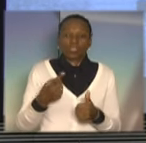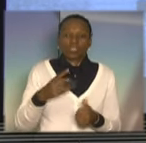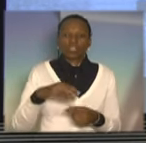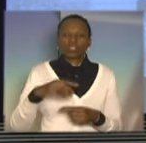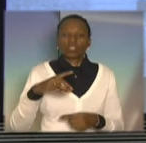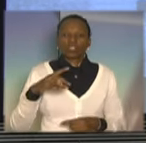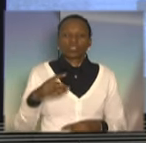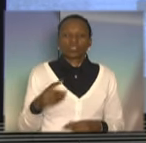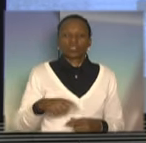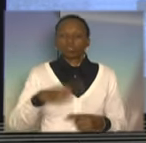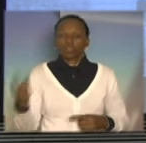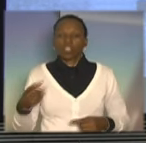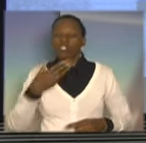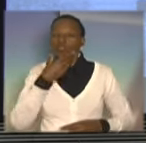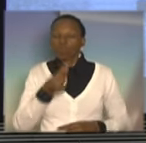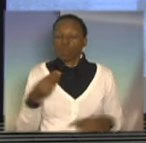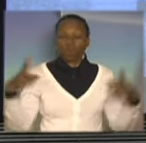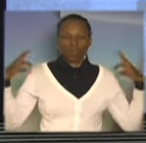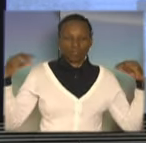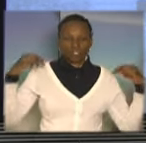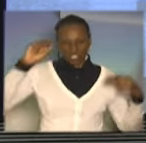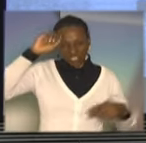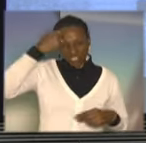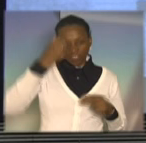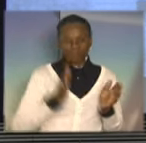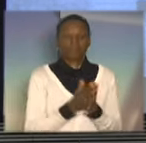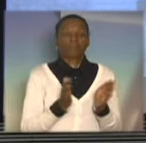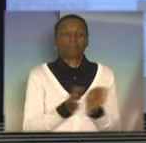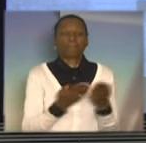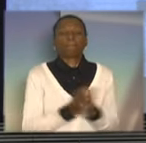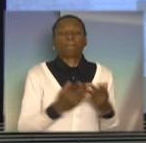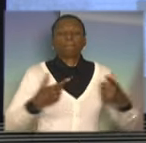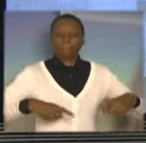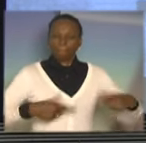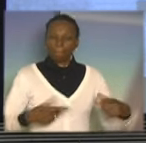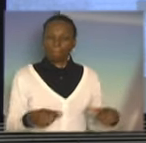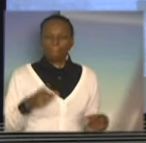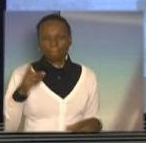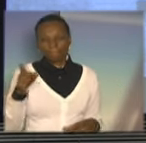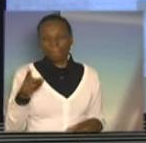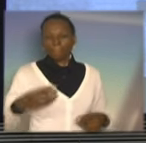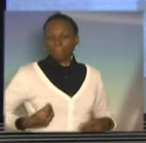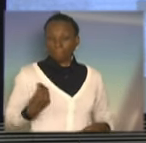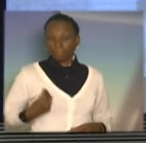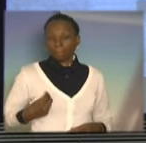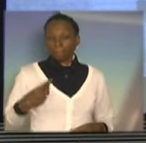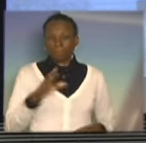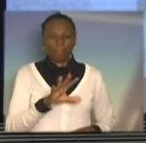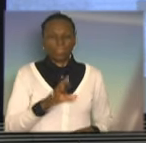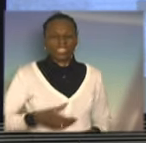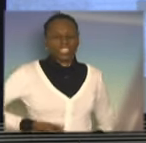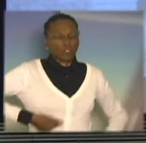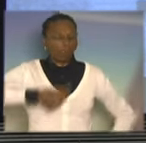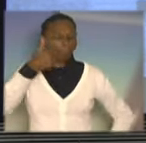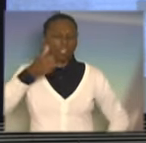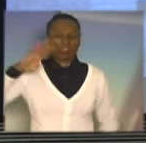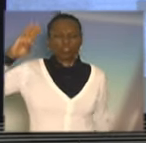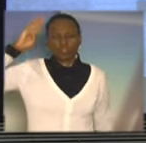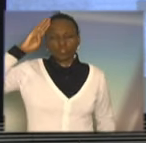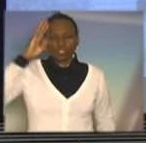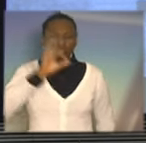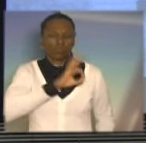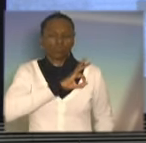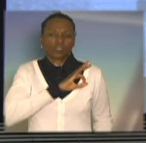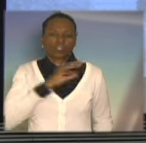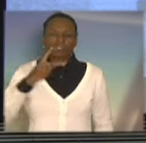motorista, negro, pobre da periferia, deputada Alice Brandão. Negro, pobre da periferia, o melhor soldado de polícia militar que eu